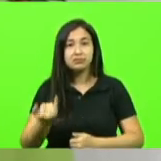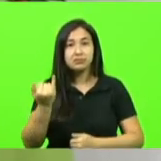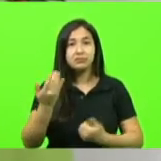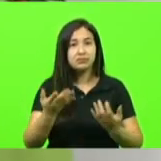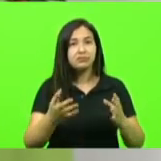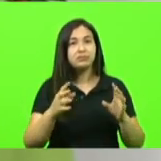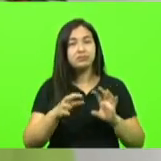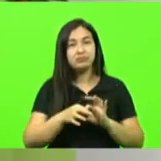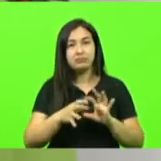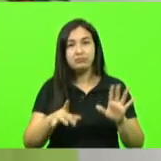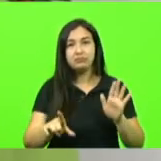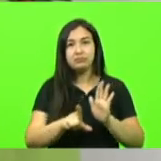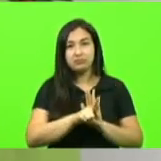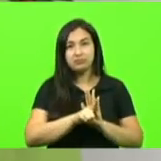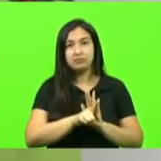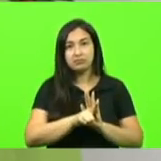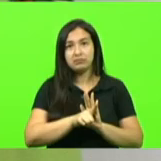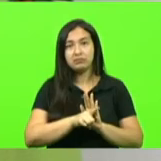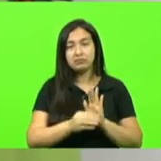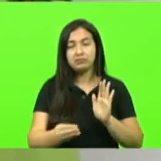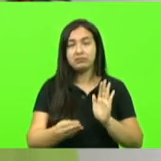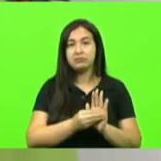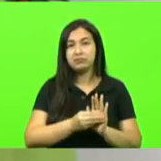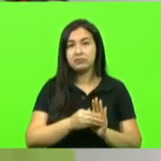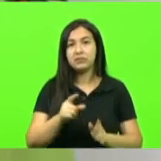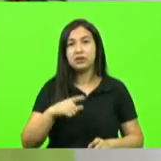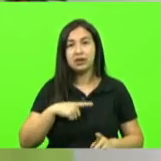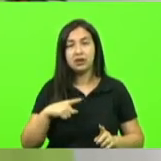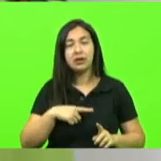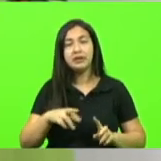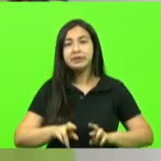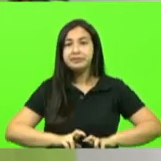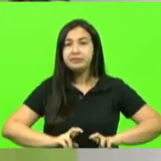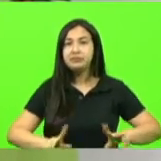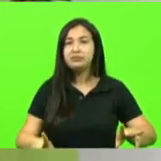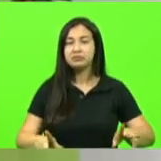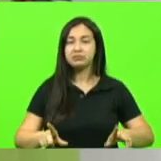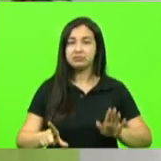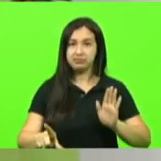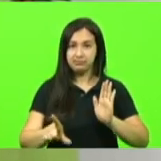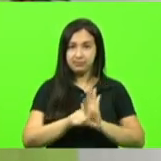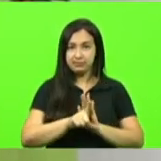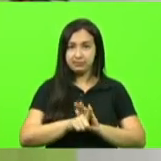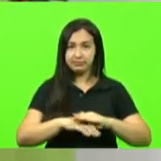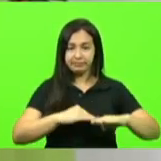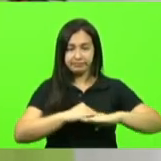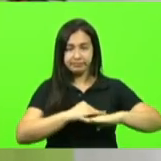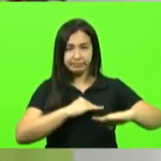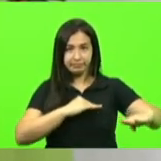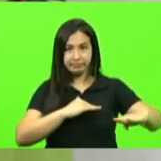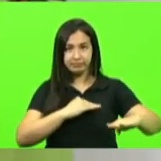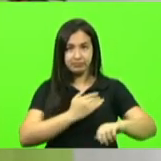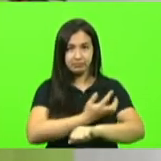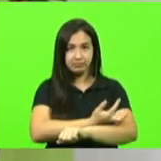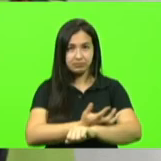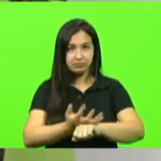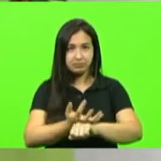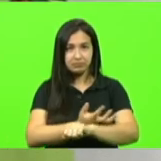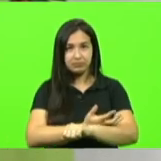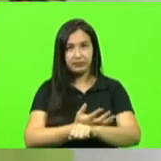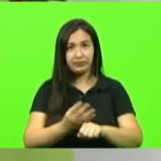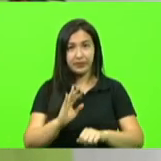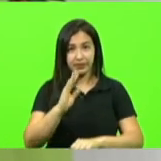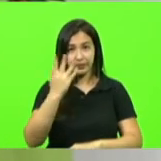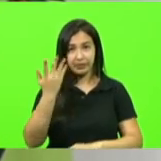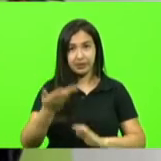nós temos convergências na lei por exemplo do asfalto ecológico que nós vamos tirar os pneus